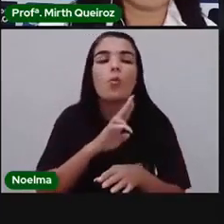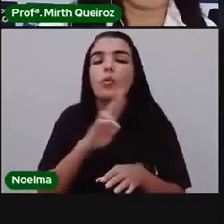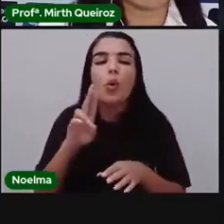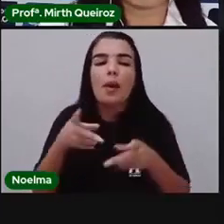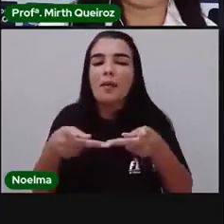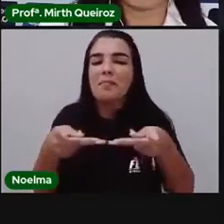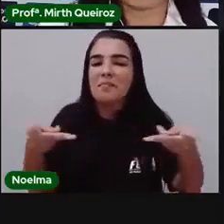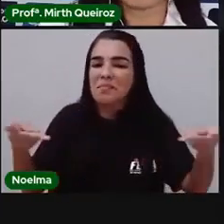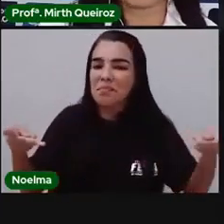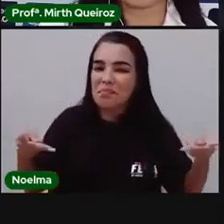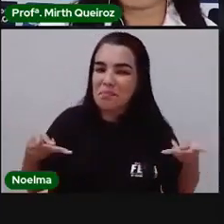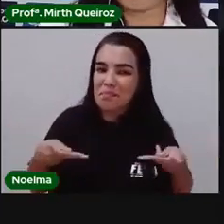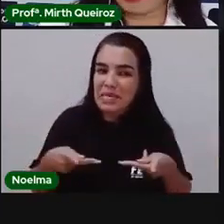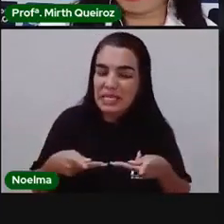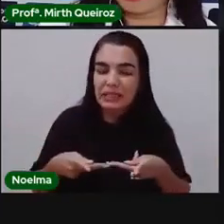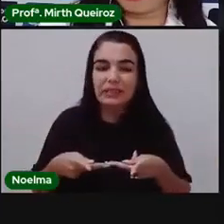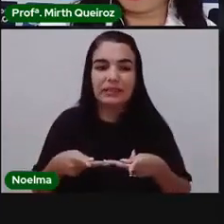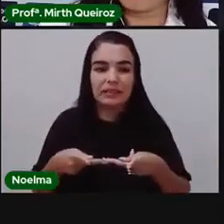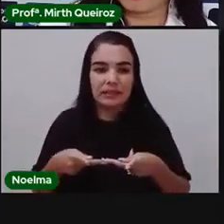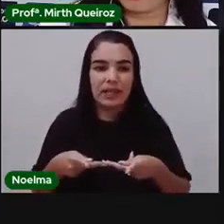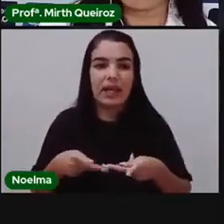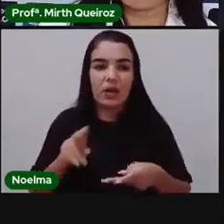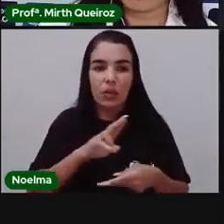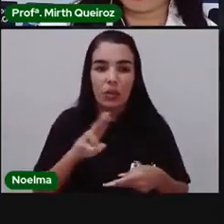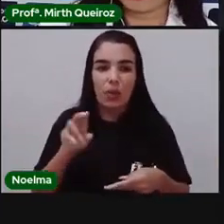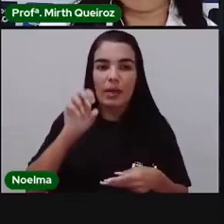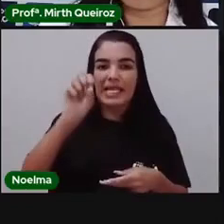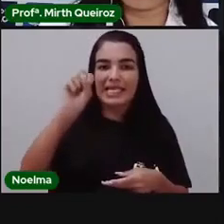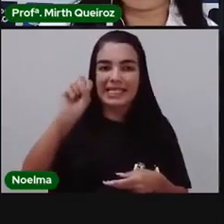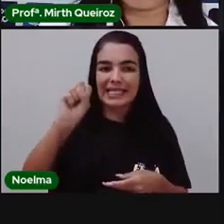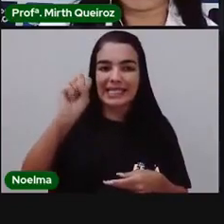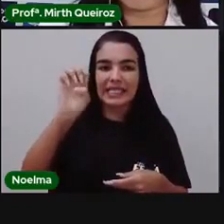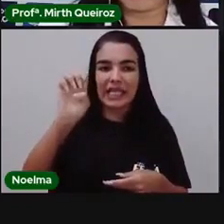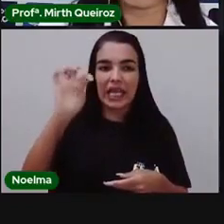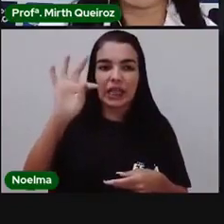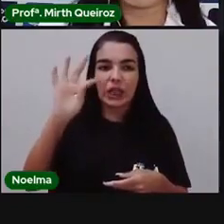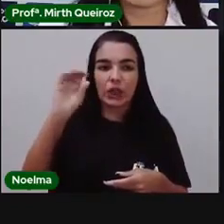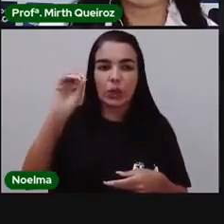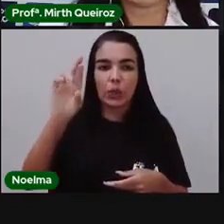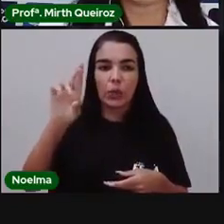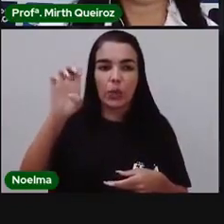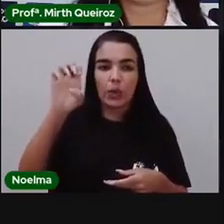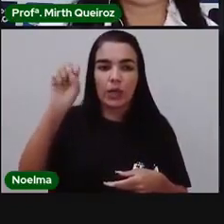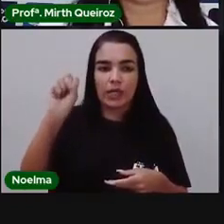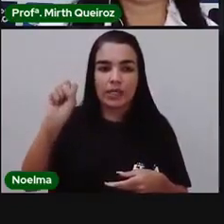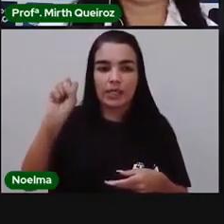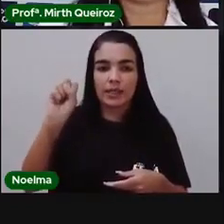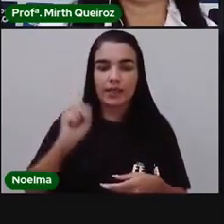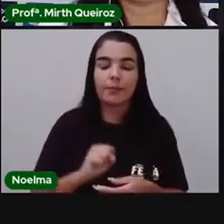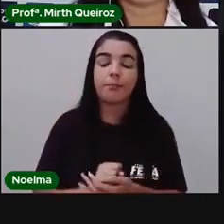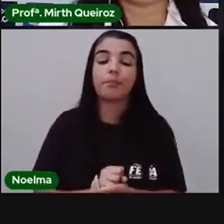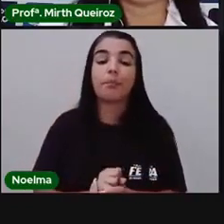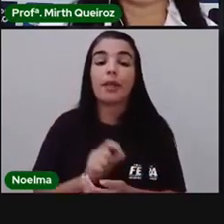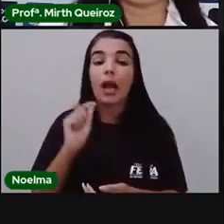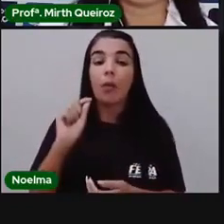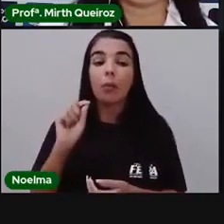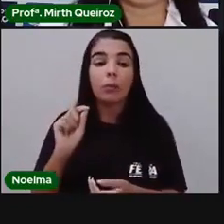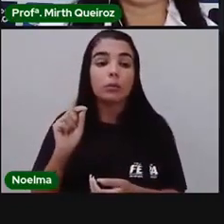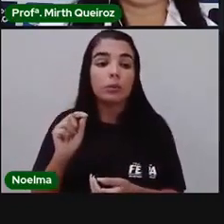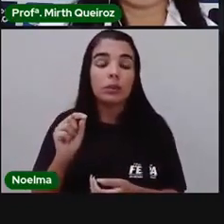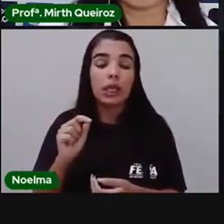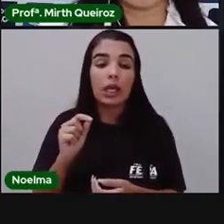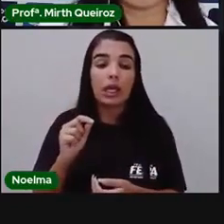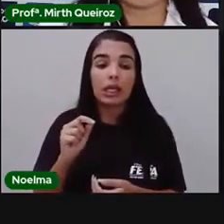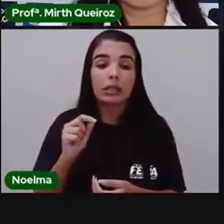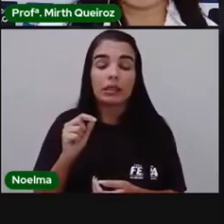lembra uma pizza, mas o nome que a gente vai usar mais, são gráficos de setores, certo? Esses gráficos de setores, geralmente, eles